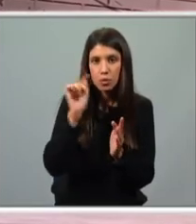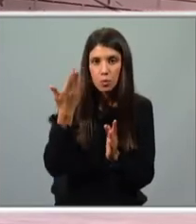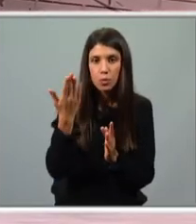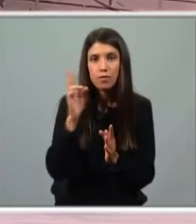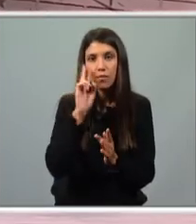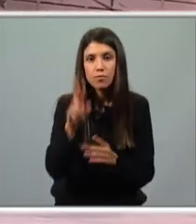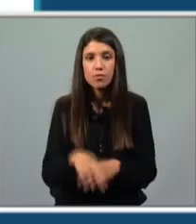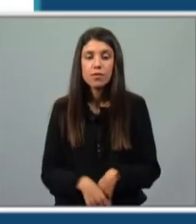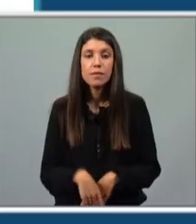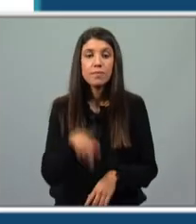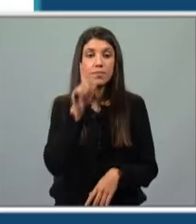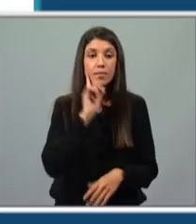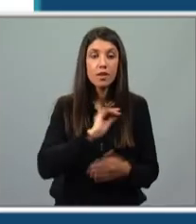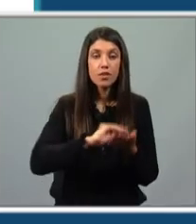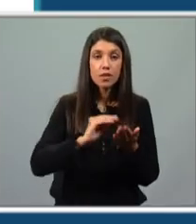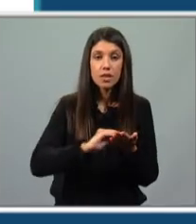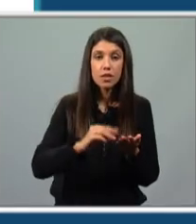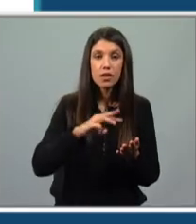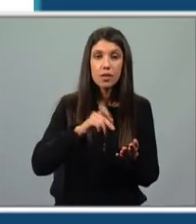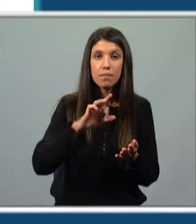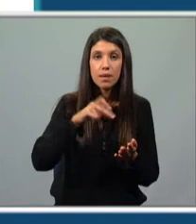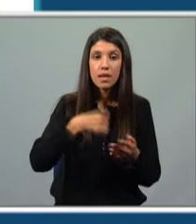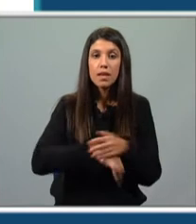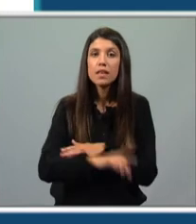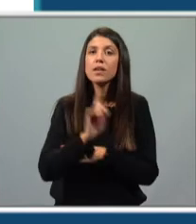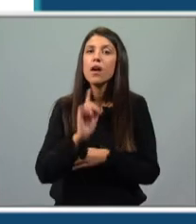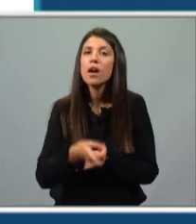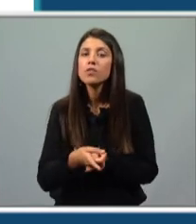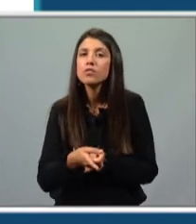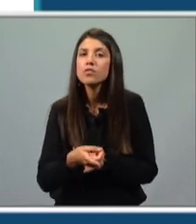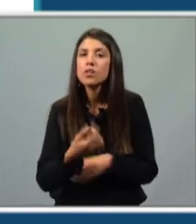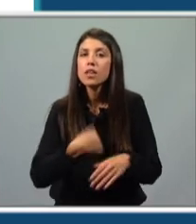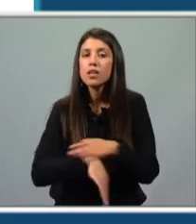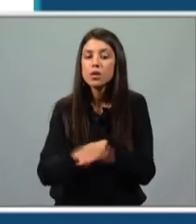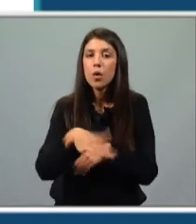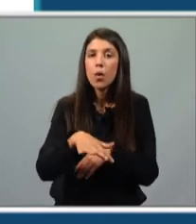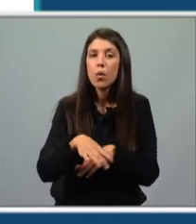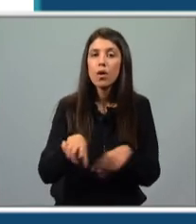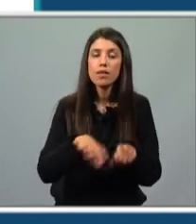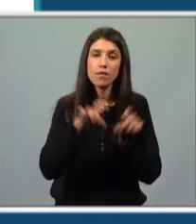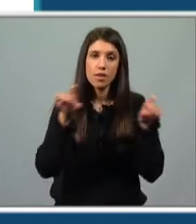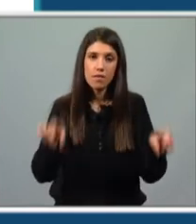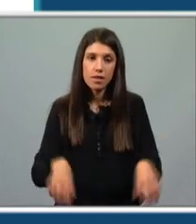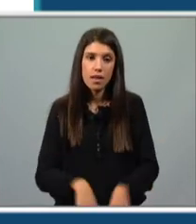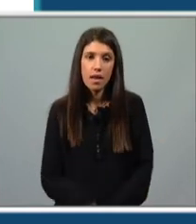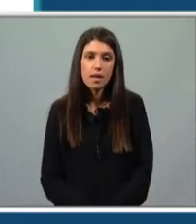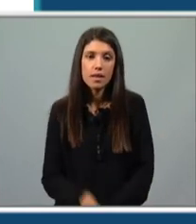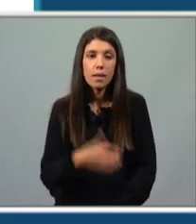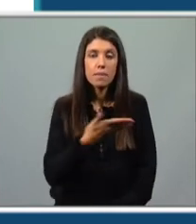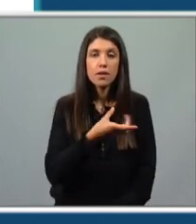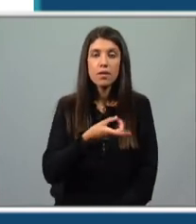ver. A escritora Maria Alberta Meneres nasceu em... Tomaste nota? Onde é que ela nasceu? Em Vila Nova de Gaia, em